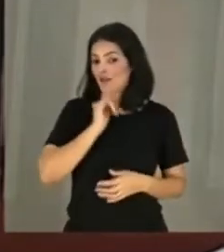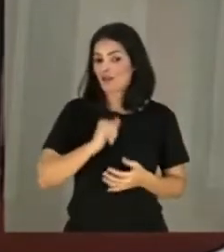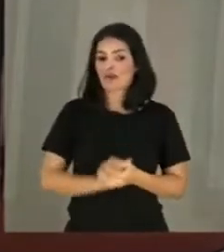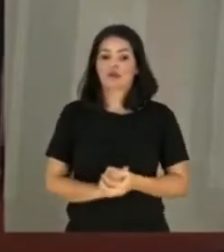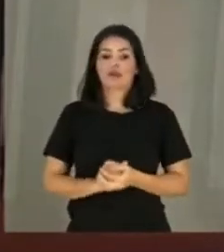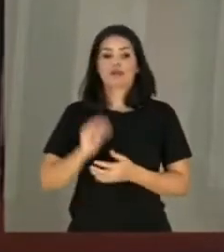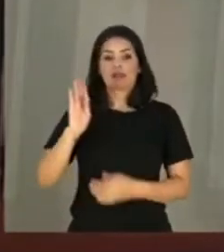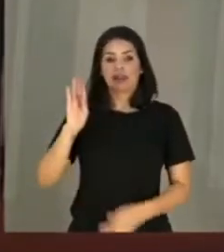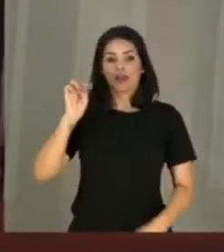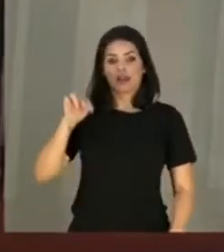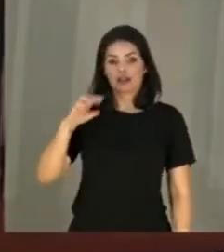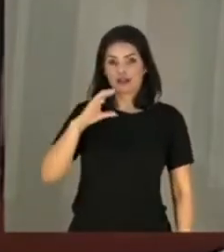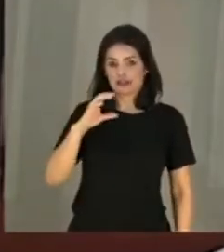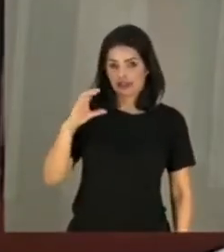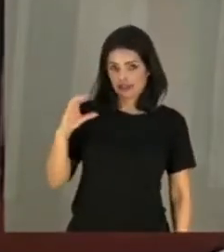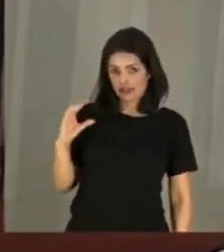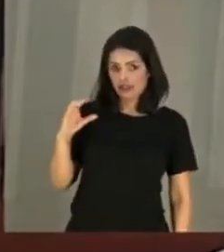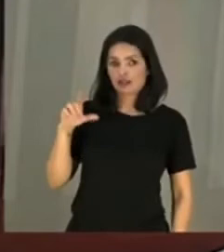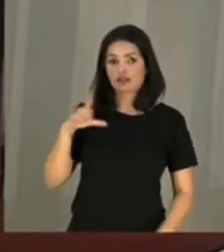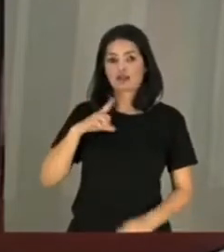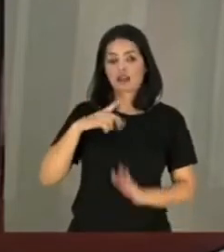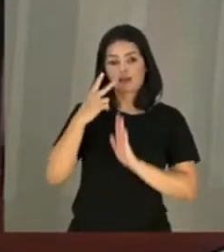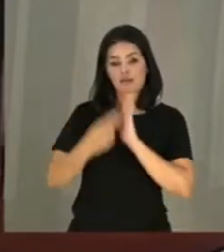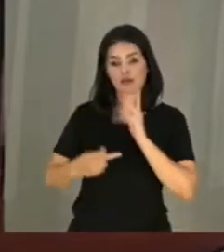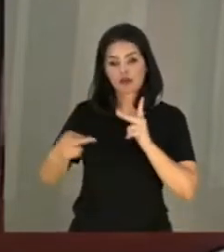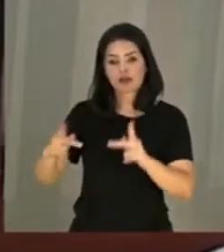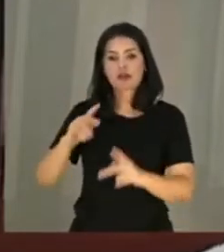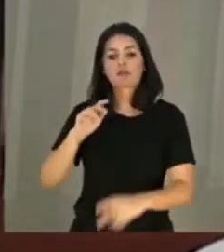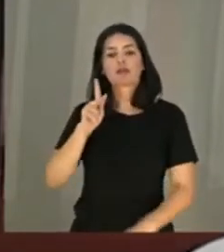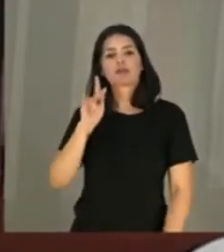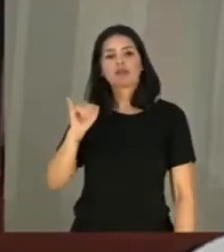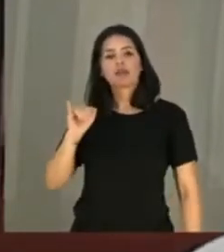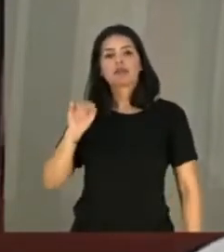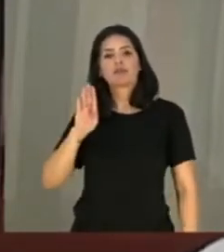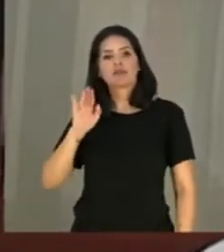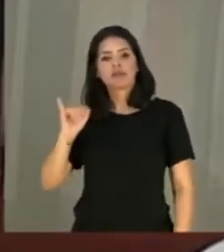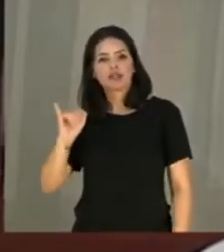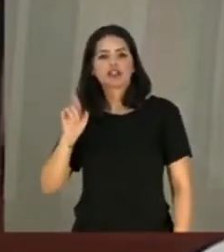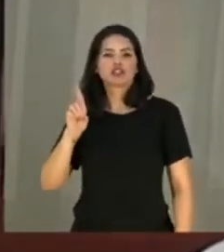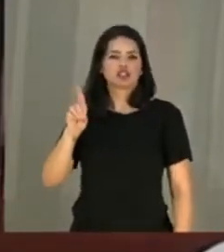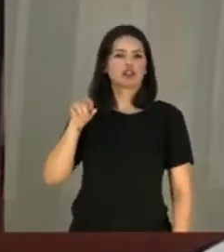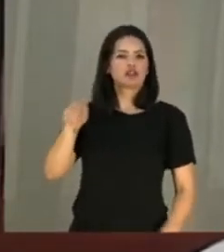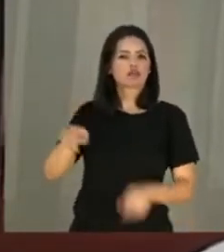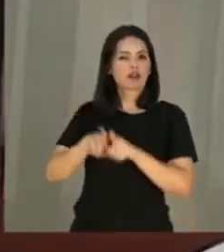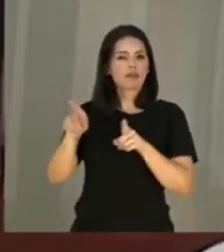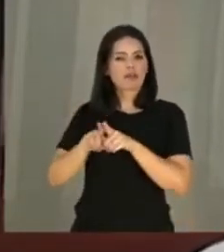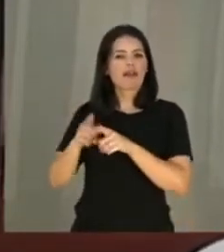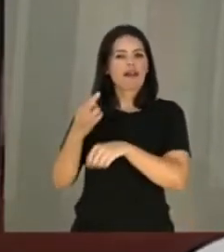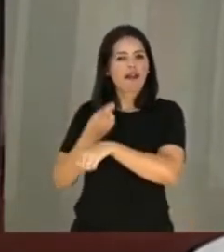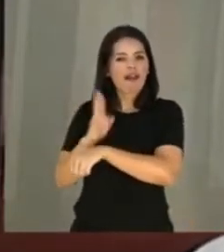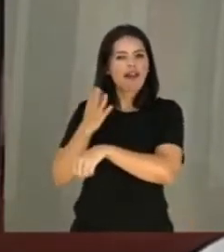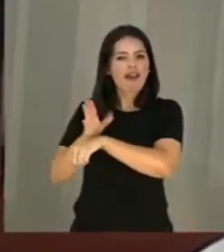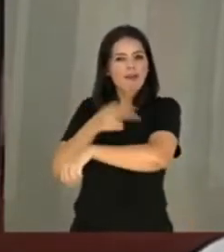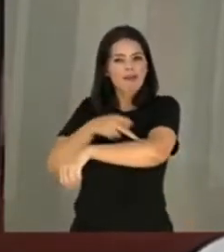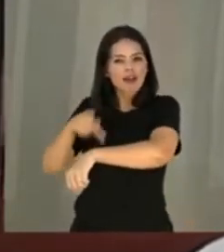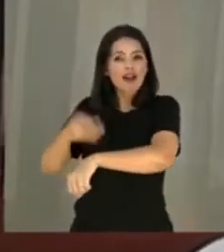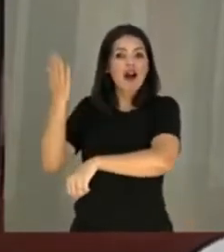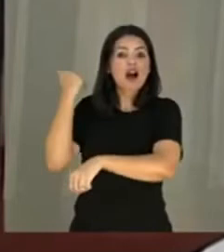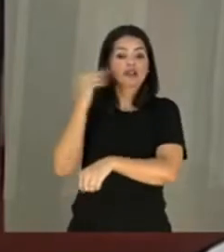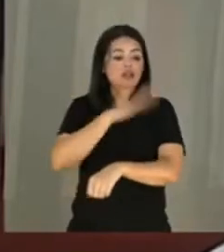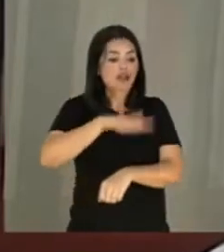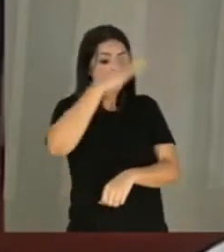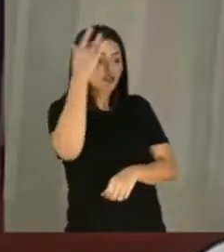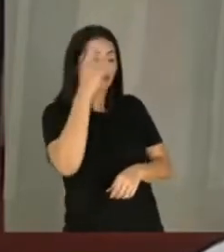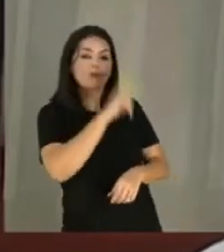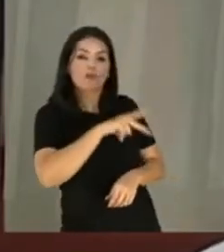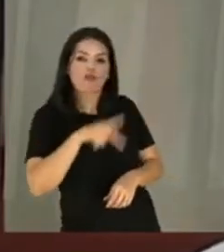por força da BNCC, programas como o PIBID e residência pedagógica, antes voltados à formação de professores reflexivos e autônomos